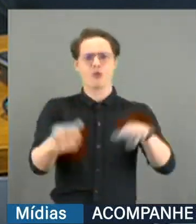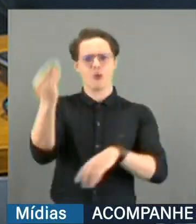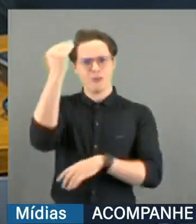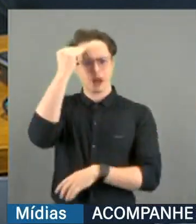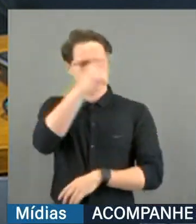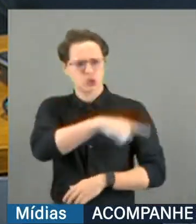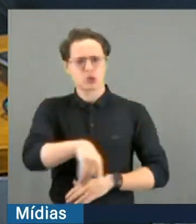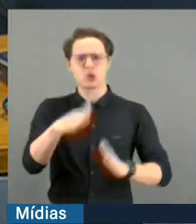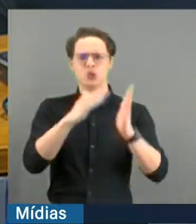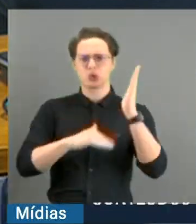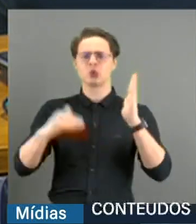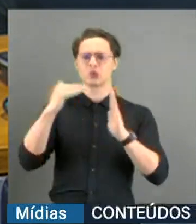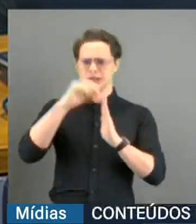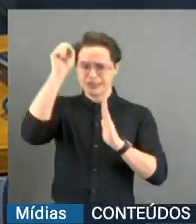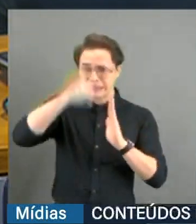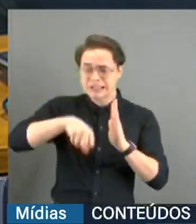eles.